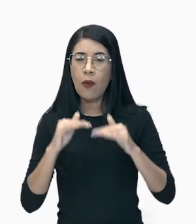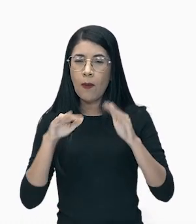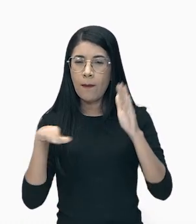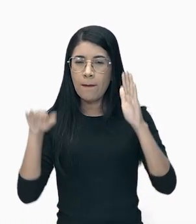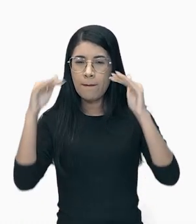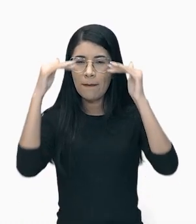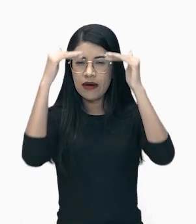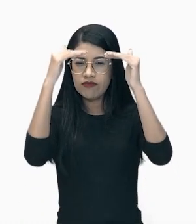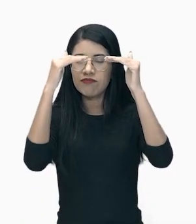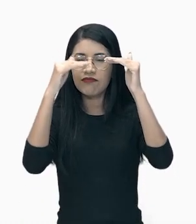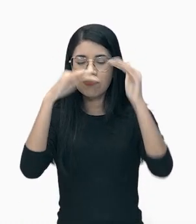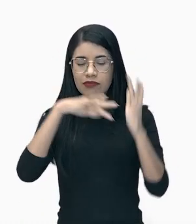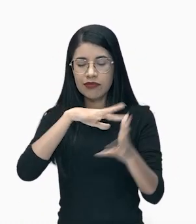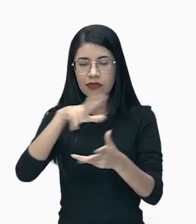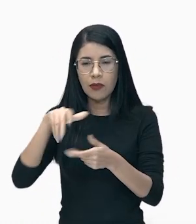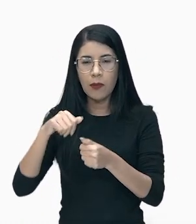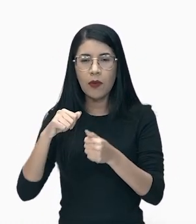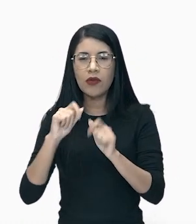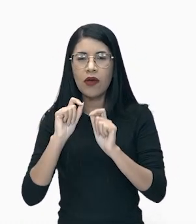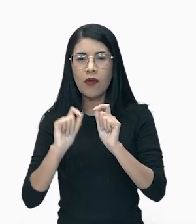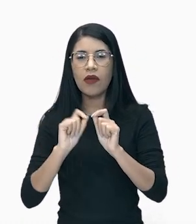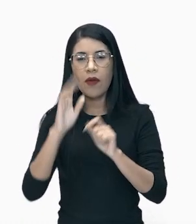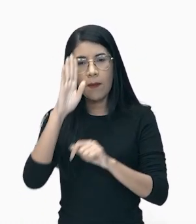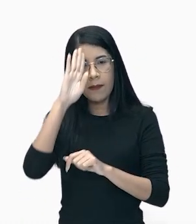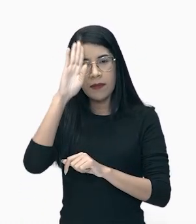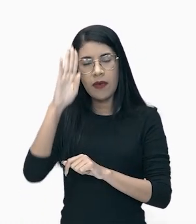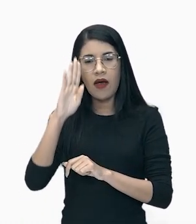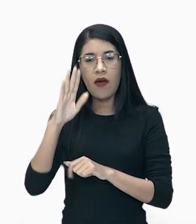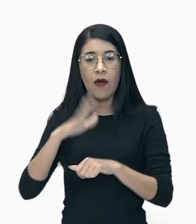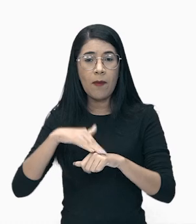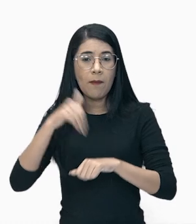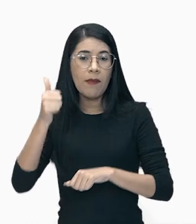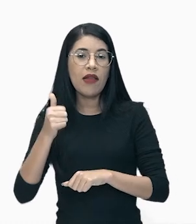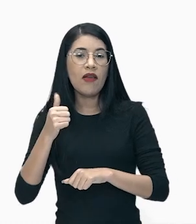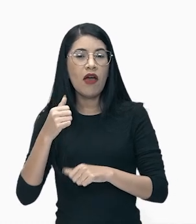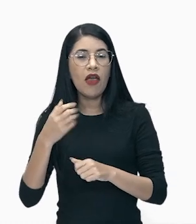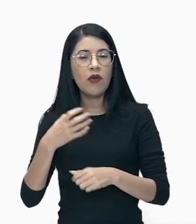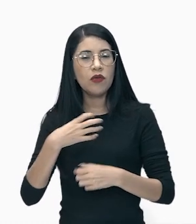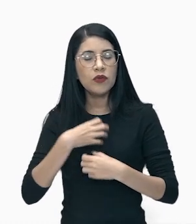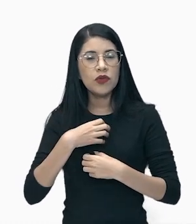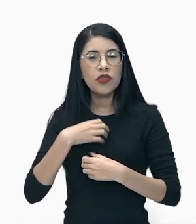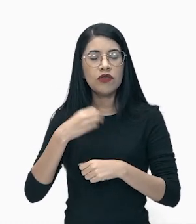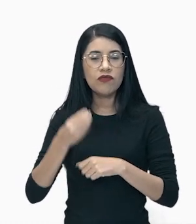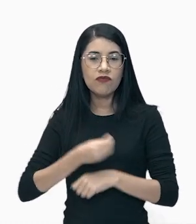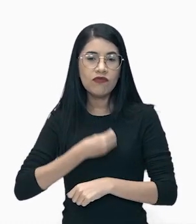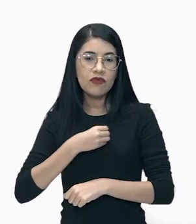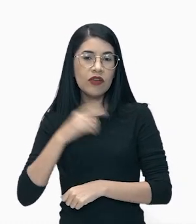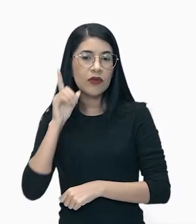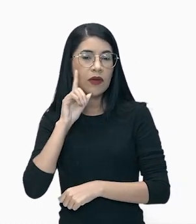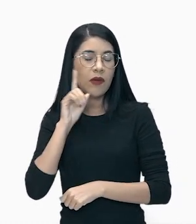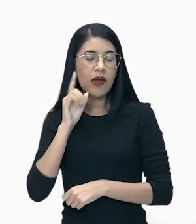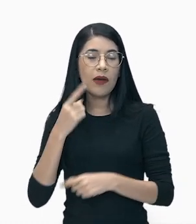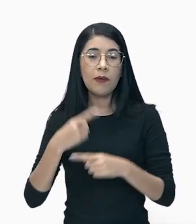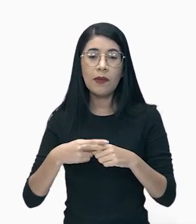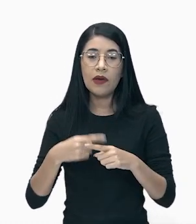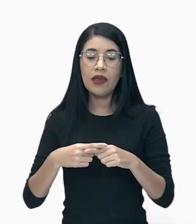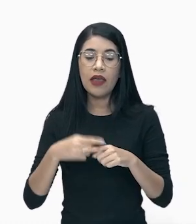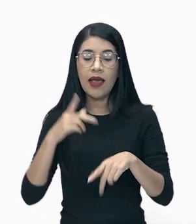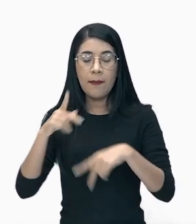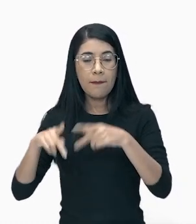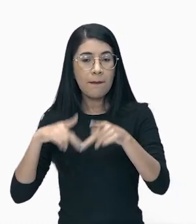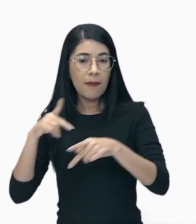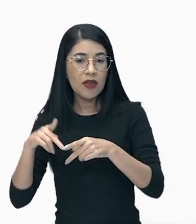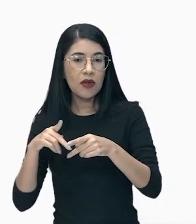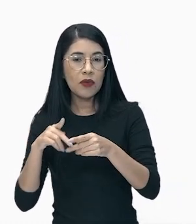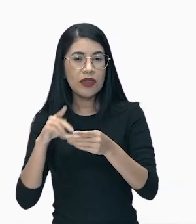mundo. Não há melhor estilo de vida do que o estilo americano, galera. Os americanos exportavam esse